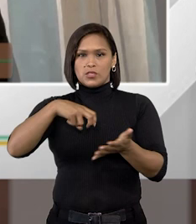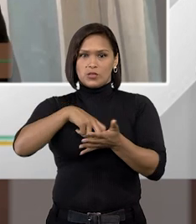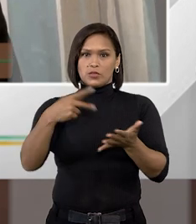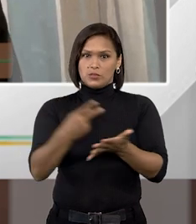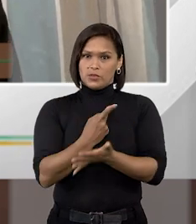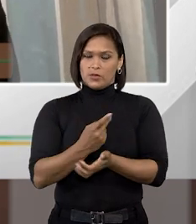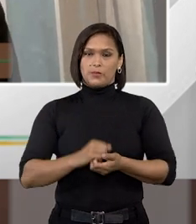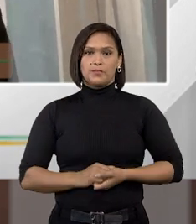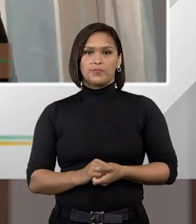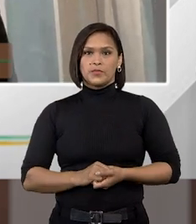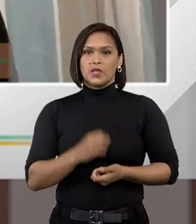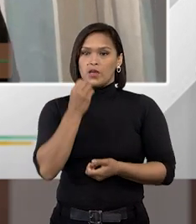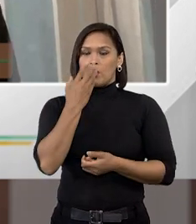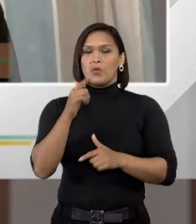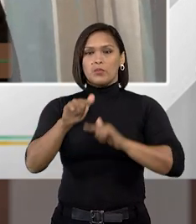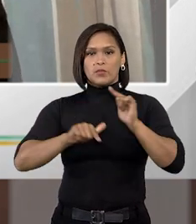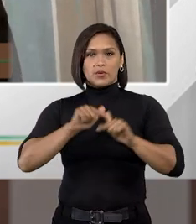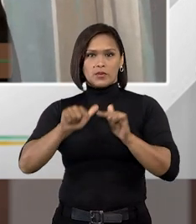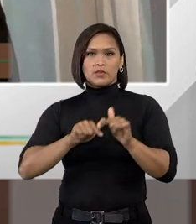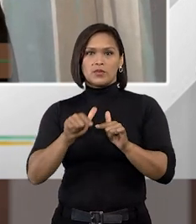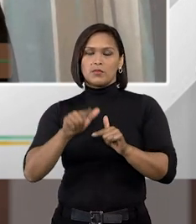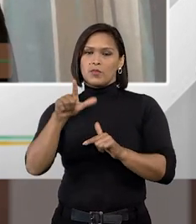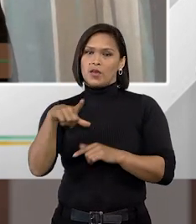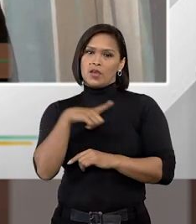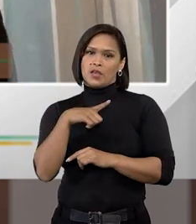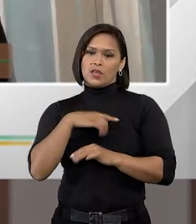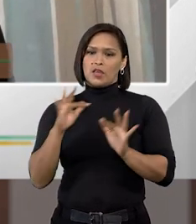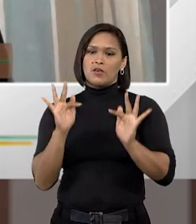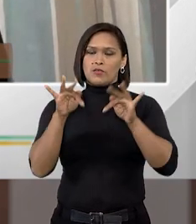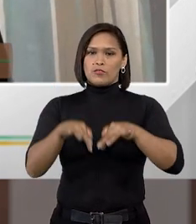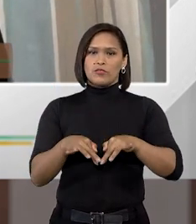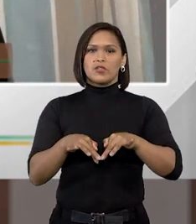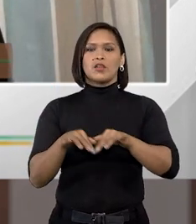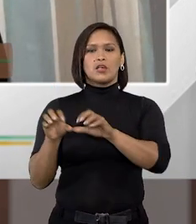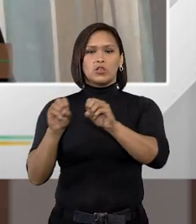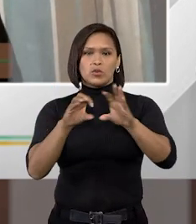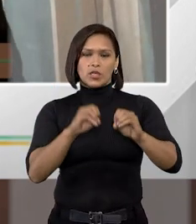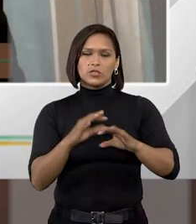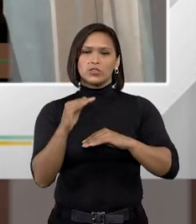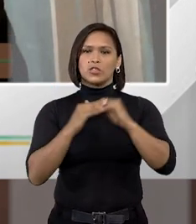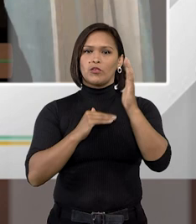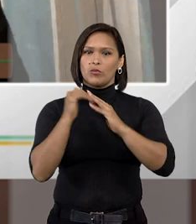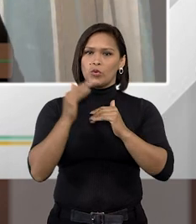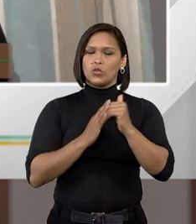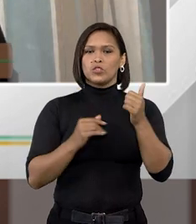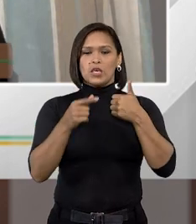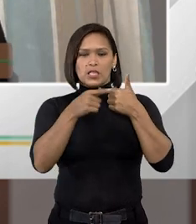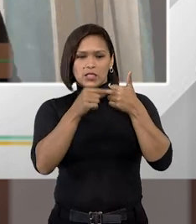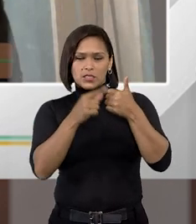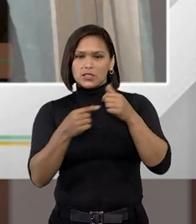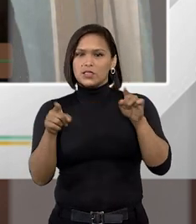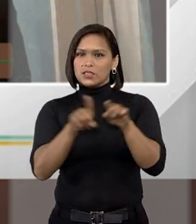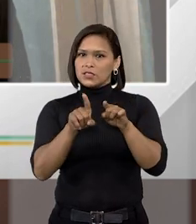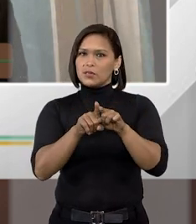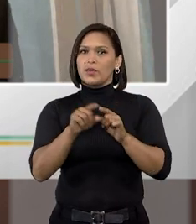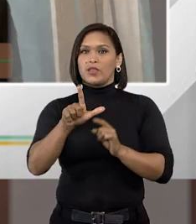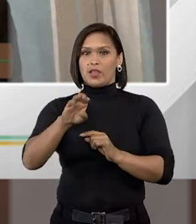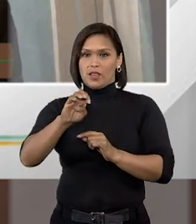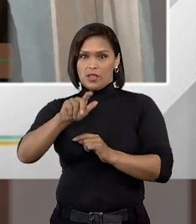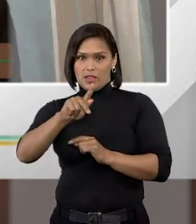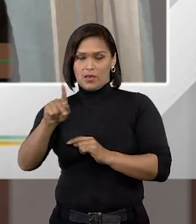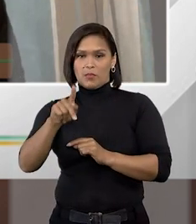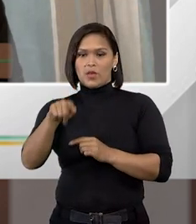penal. Bom, pelo trabalho, e ele tem finalidade educativa e produtiva, esses dispositivos também são legalistas da Alep,